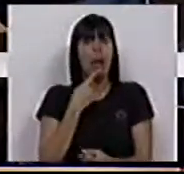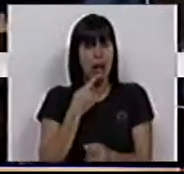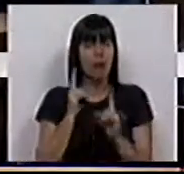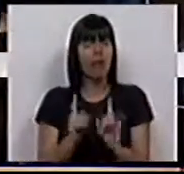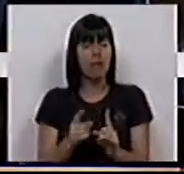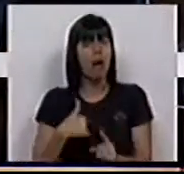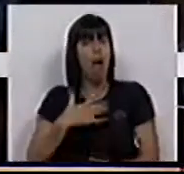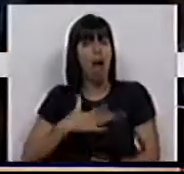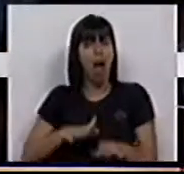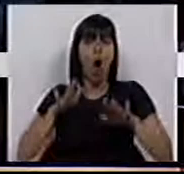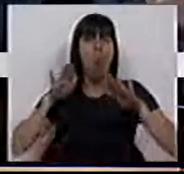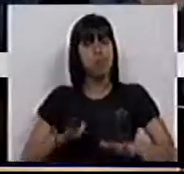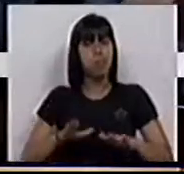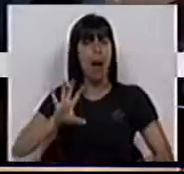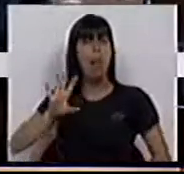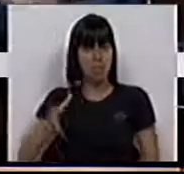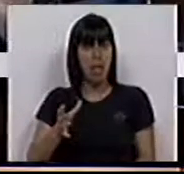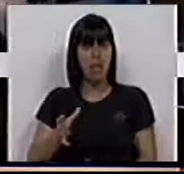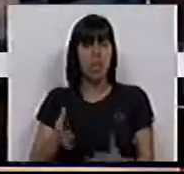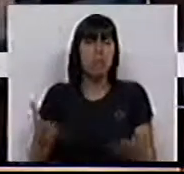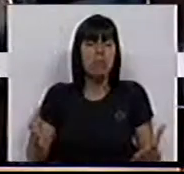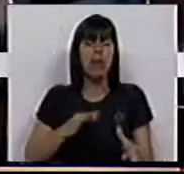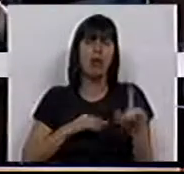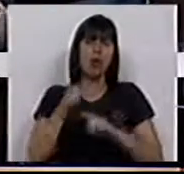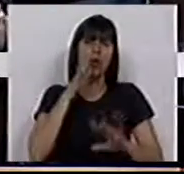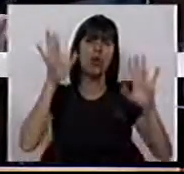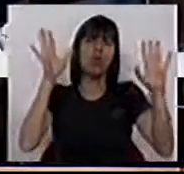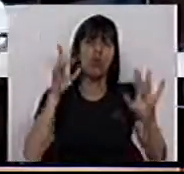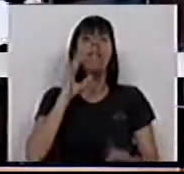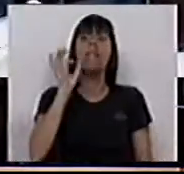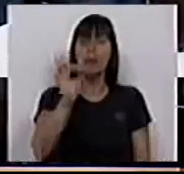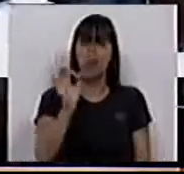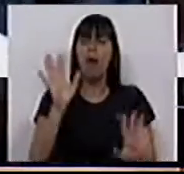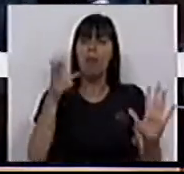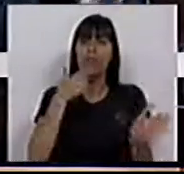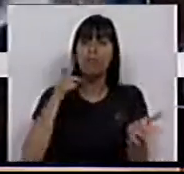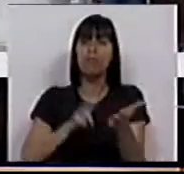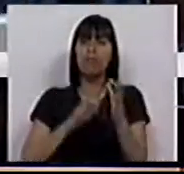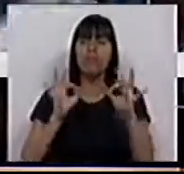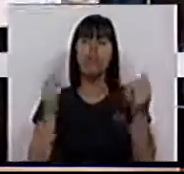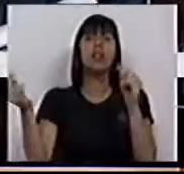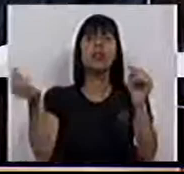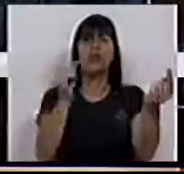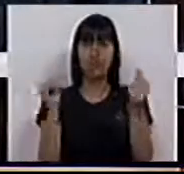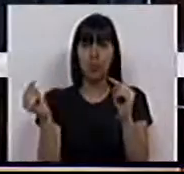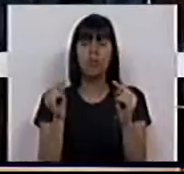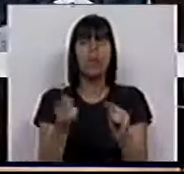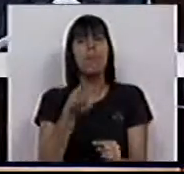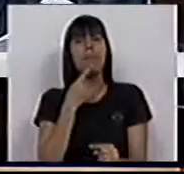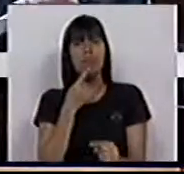que queremos a estagnação do país. Ó Srs. Deputados, vale a pena, de facto, discutir,